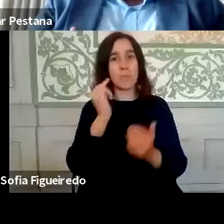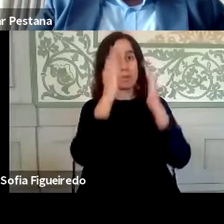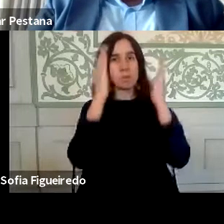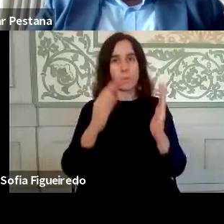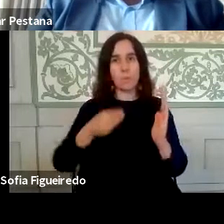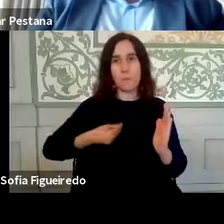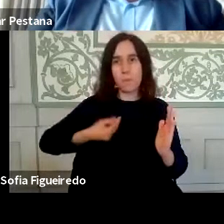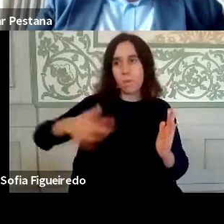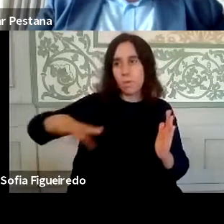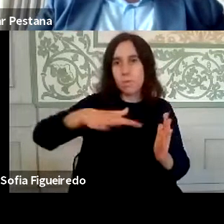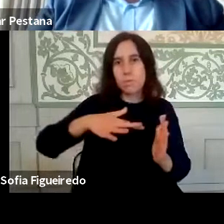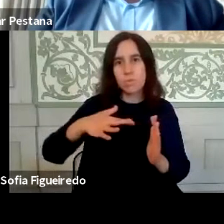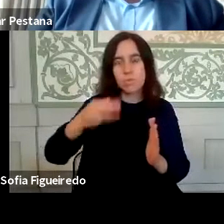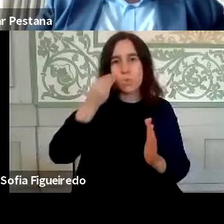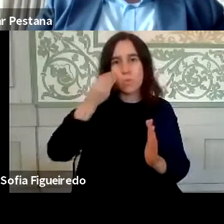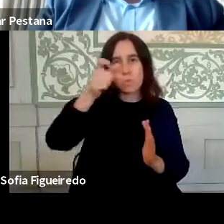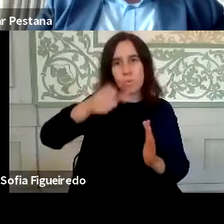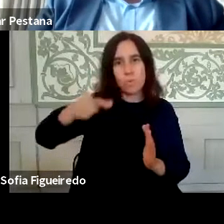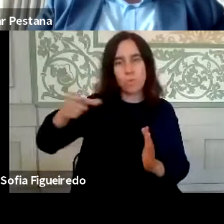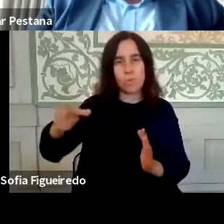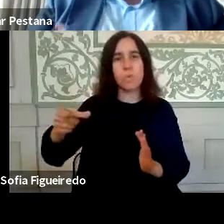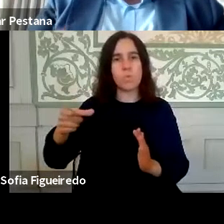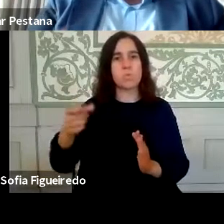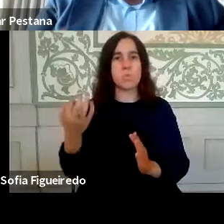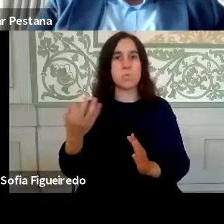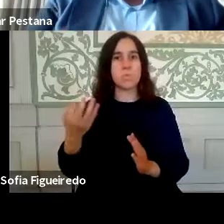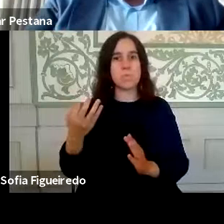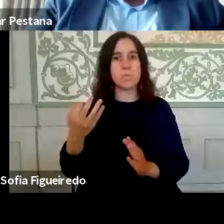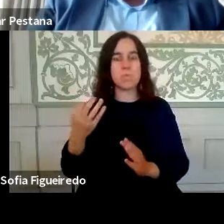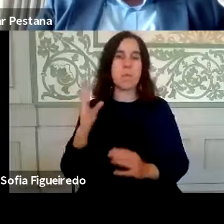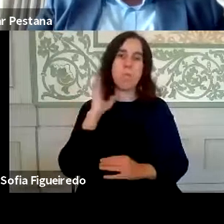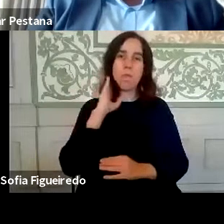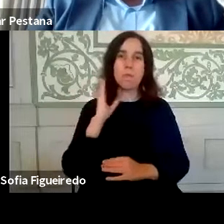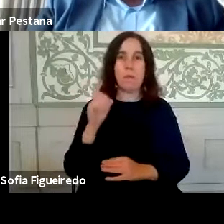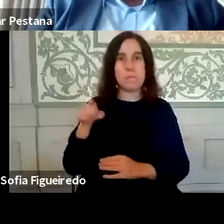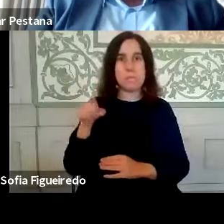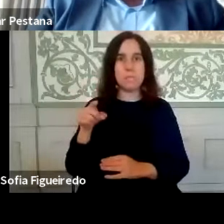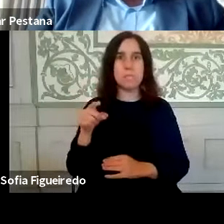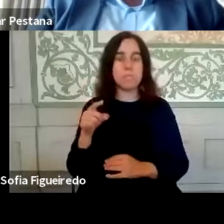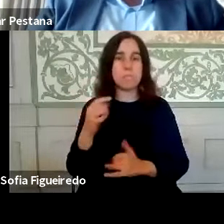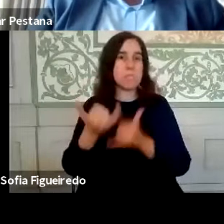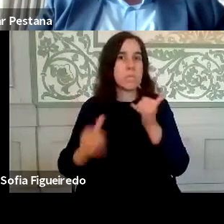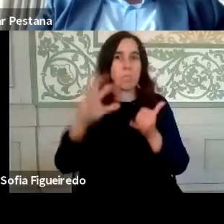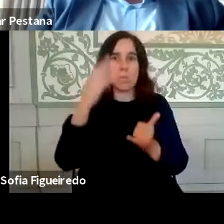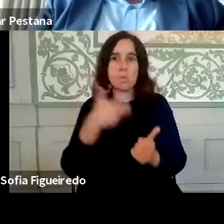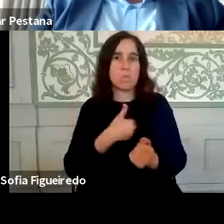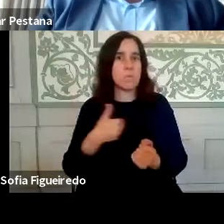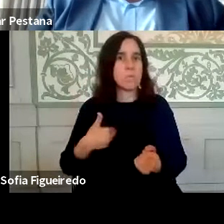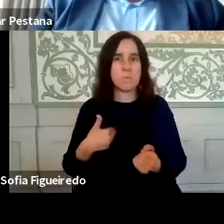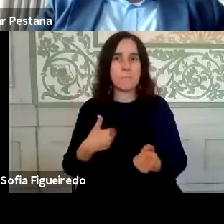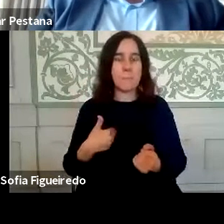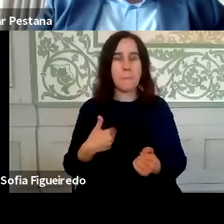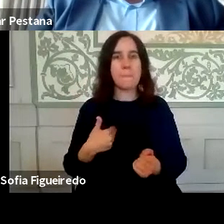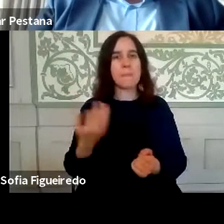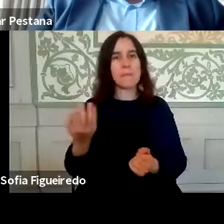com a forma como eles tinham de ser, estavam sujeitos a esta perigosidade de saúde e